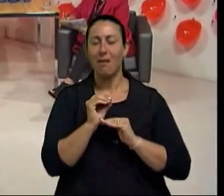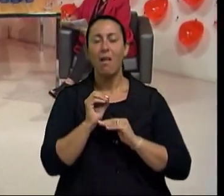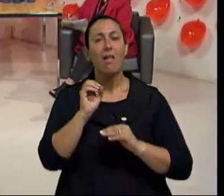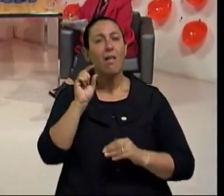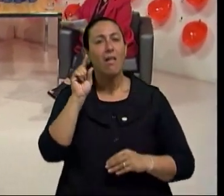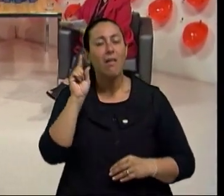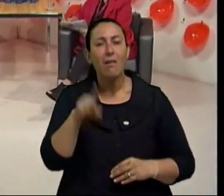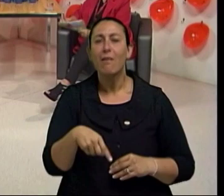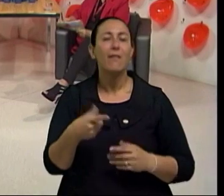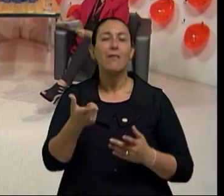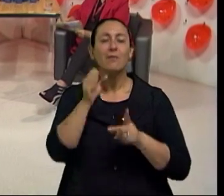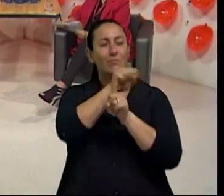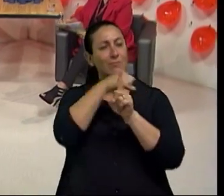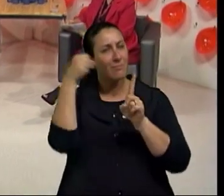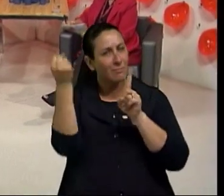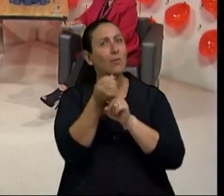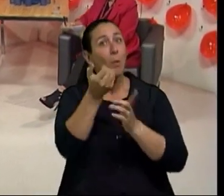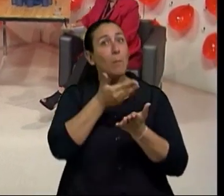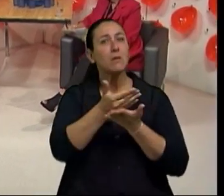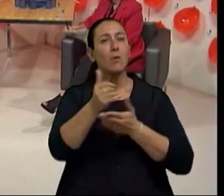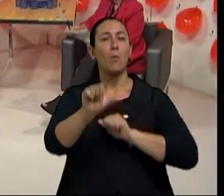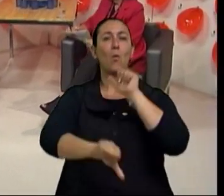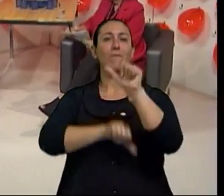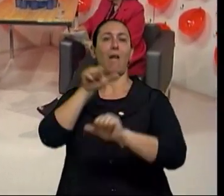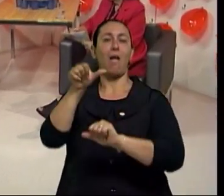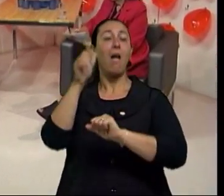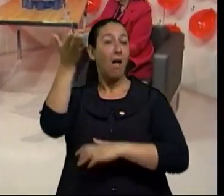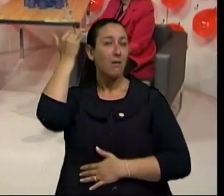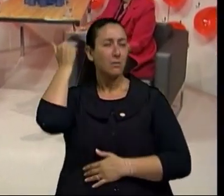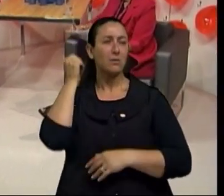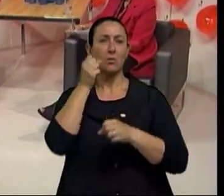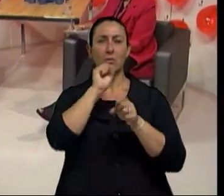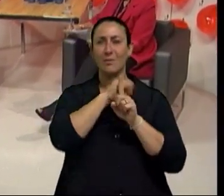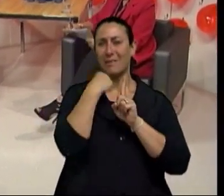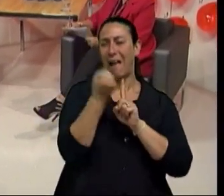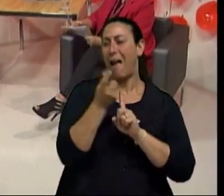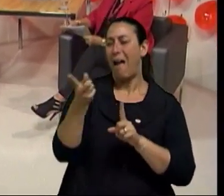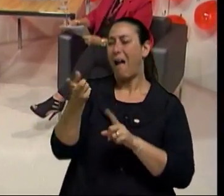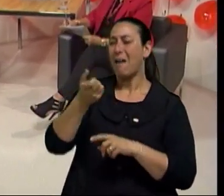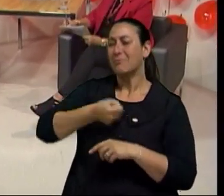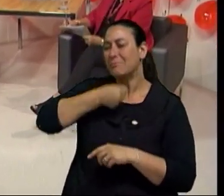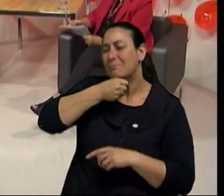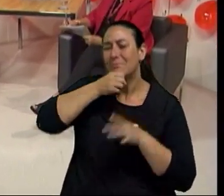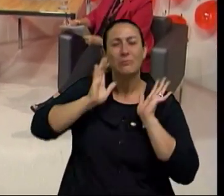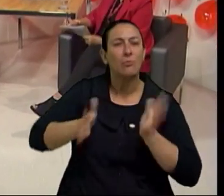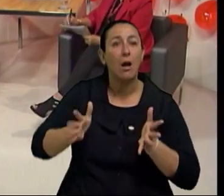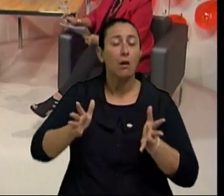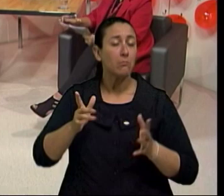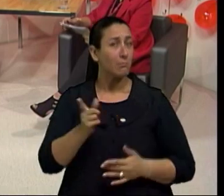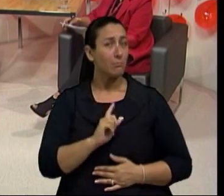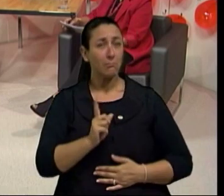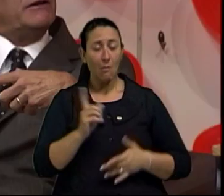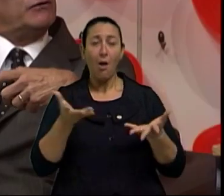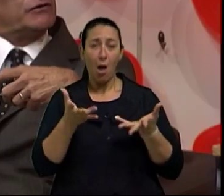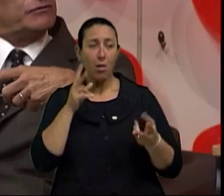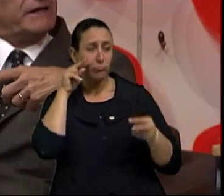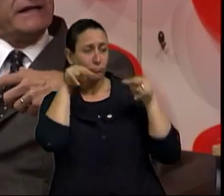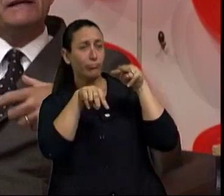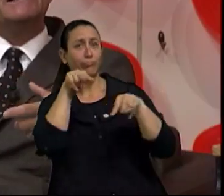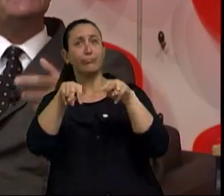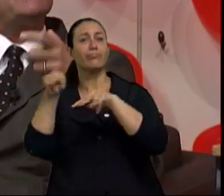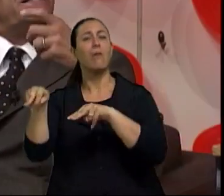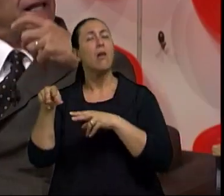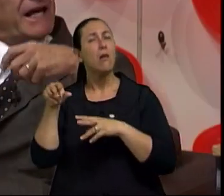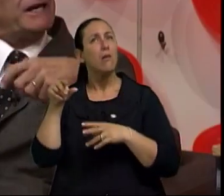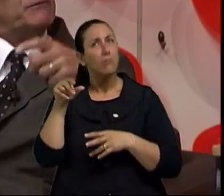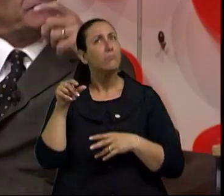Então, eu acho que a própria sociedade está enxergando esse indivíduo com outros olhos. O próprio indivíduo com 60 anos está se dando conta que ele não é idoso.